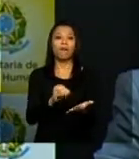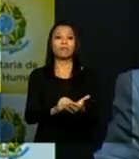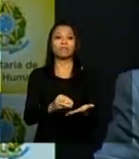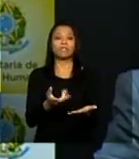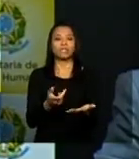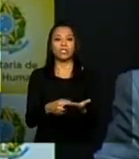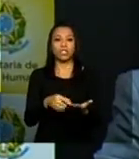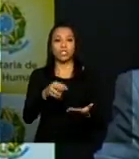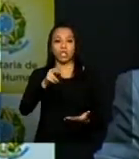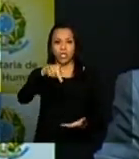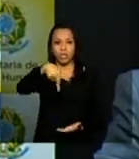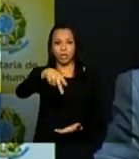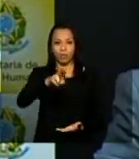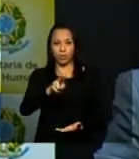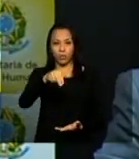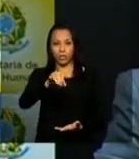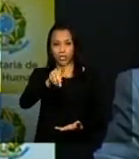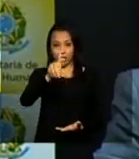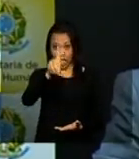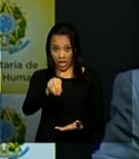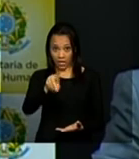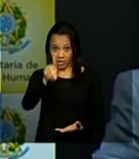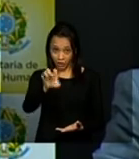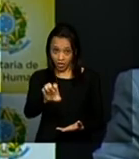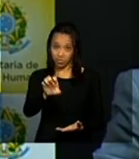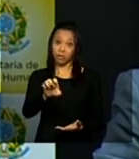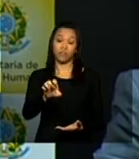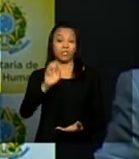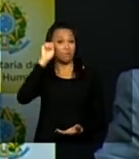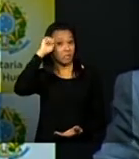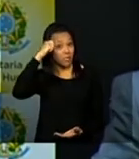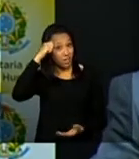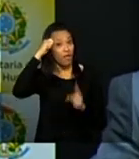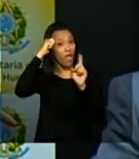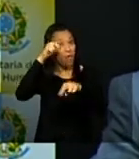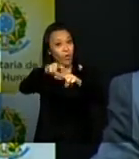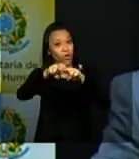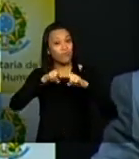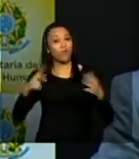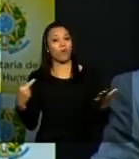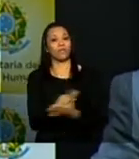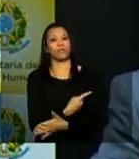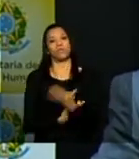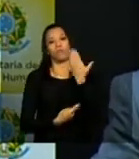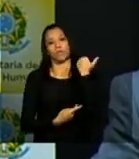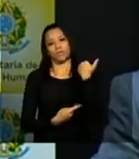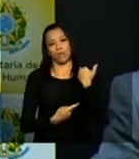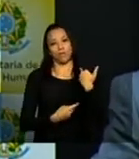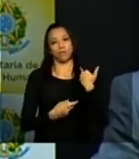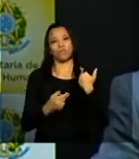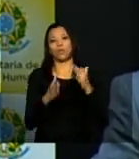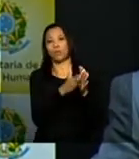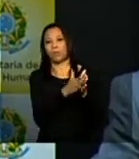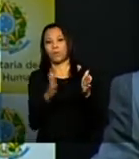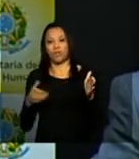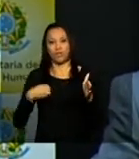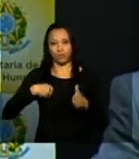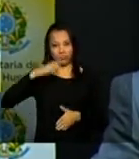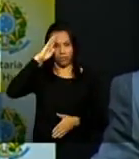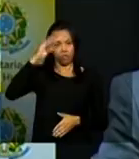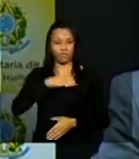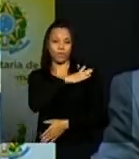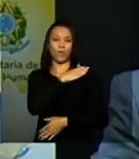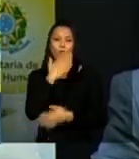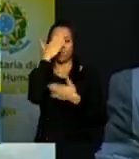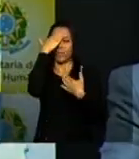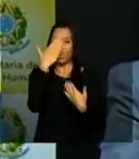principalmente são resquícios da impunidade da ditadura então muito obrigada um